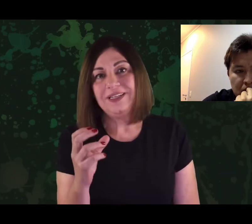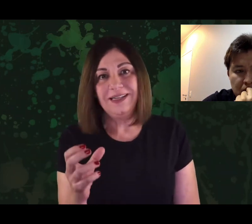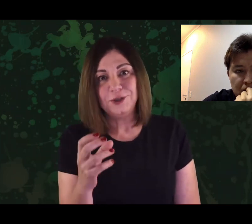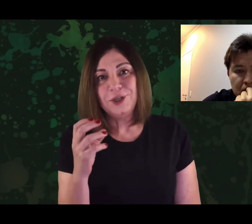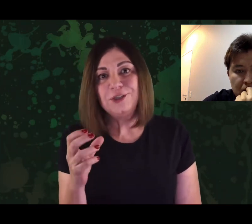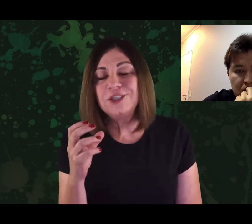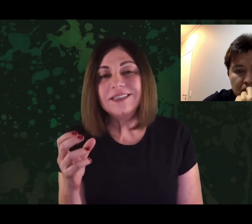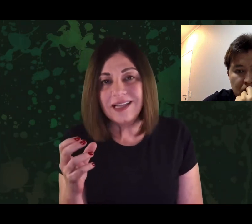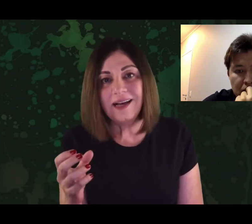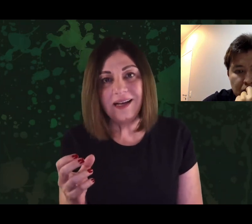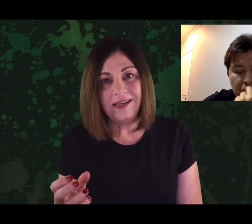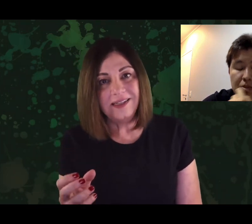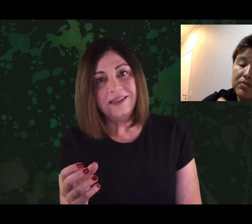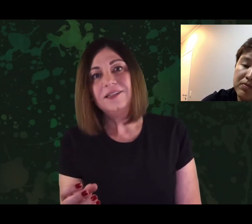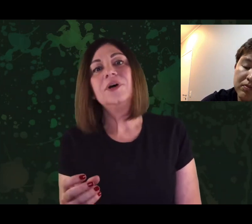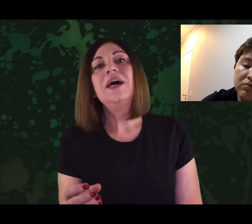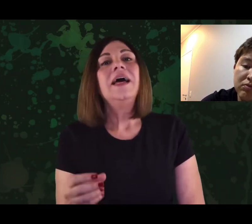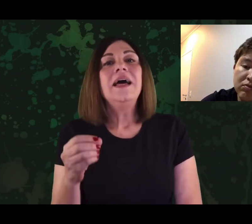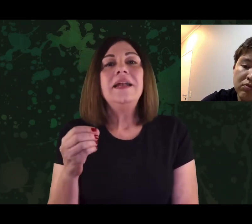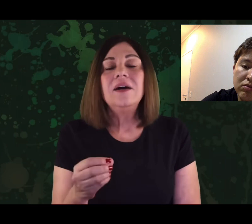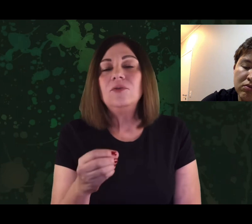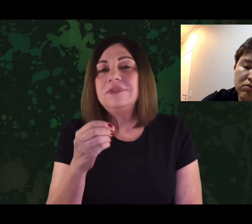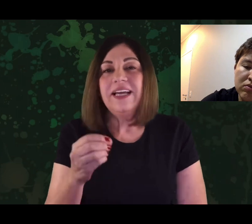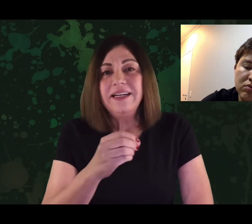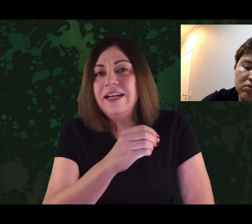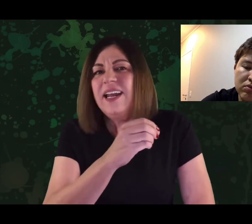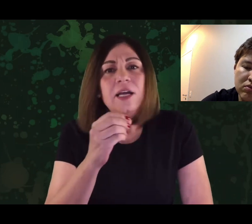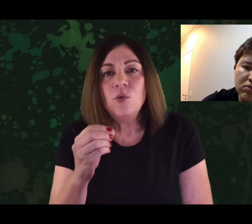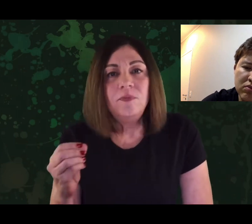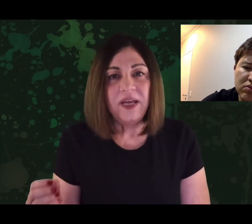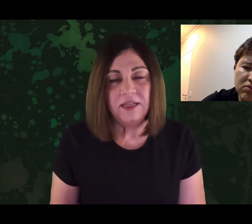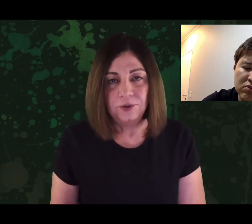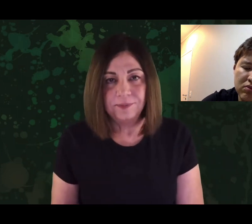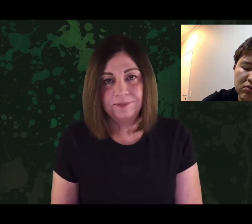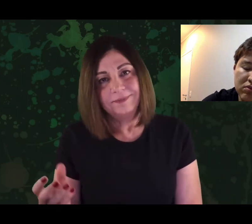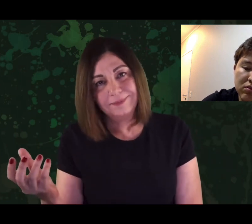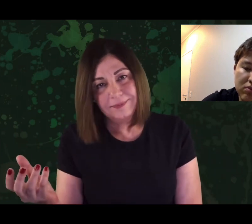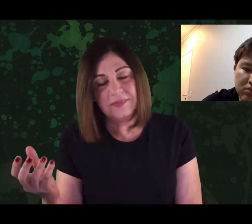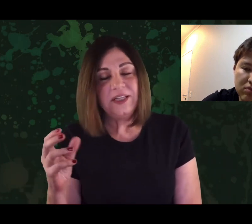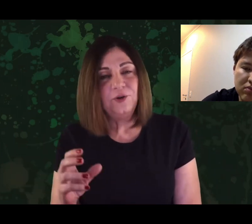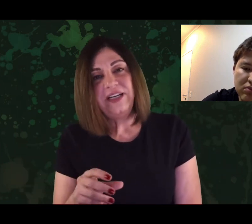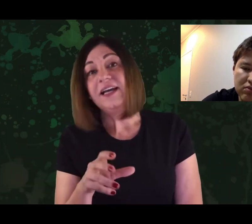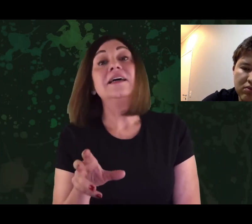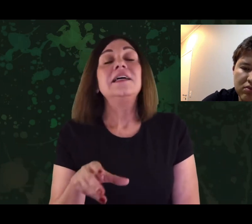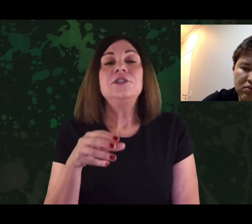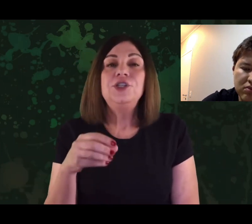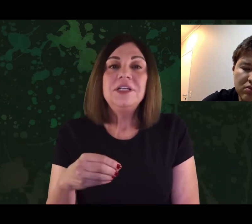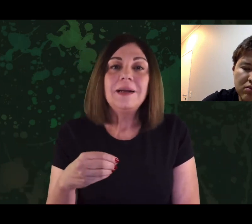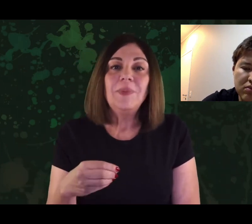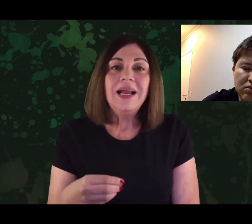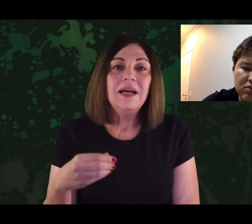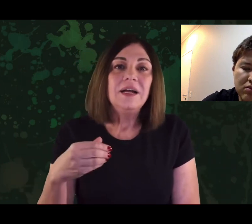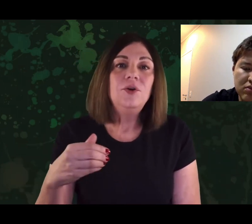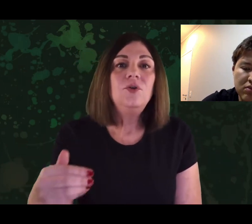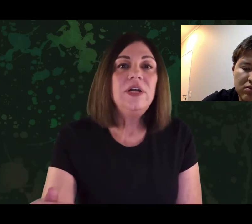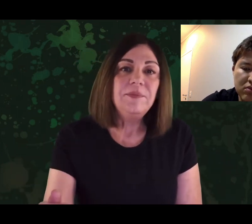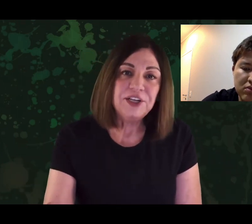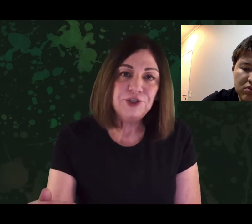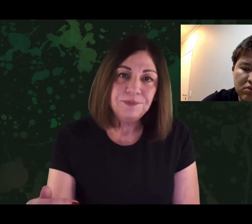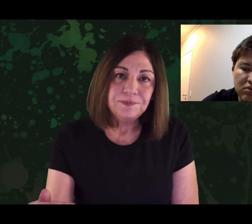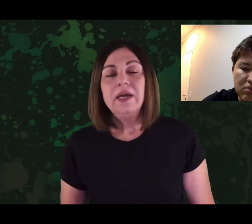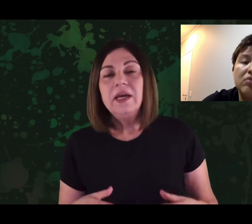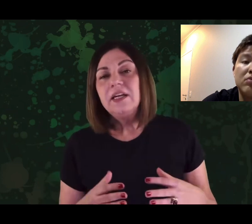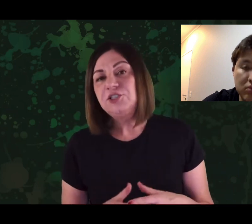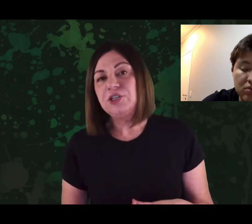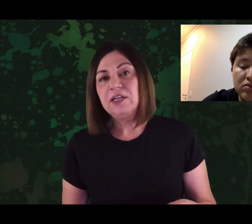grande qualidade que destaca ele tanto, não tem nenhum medo, que ironia, de trabalhar no